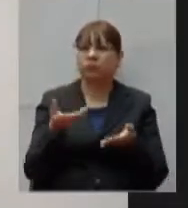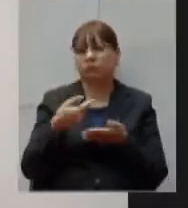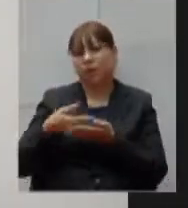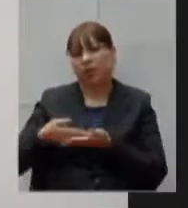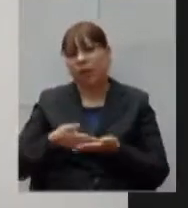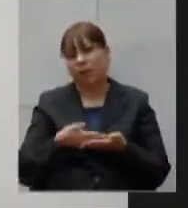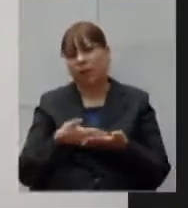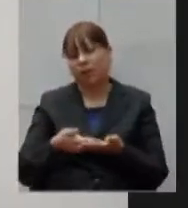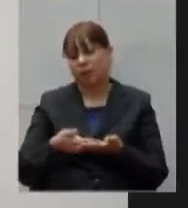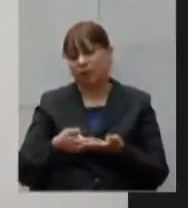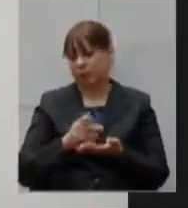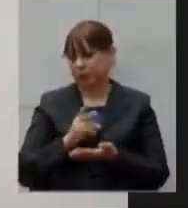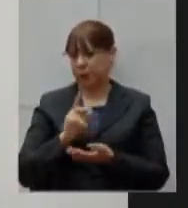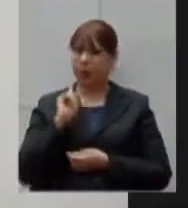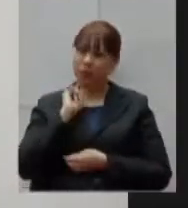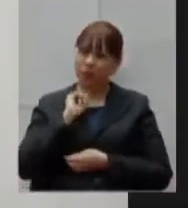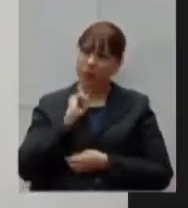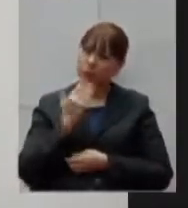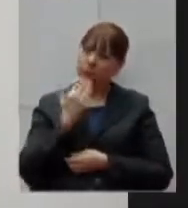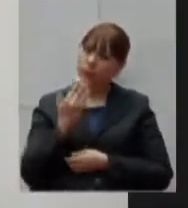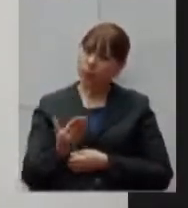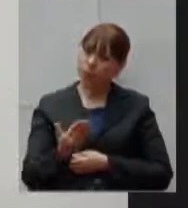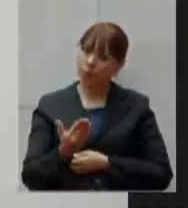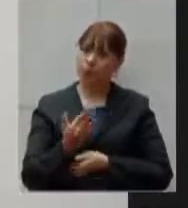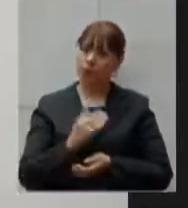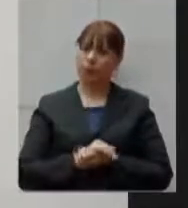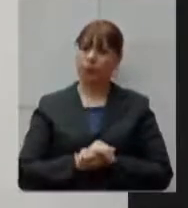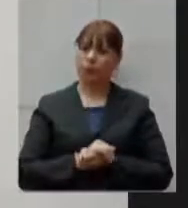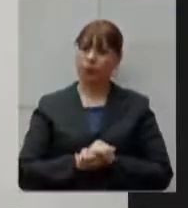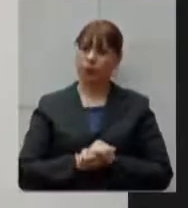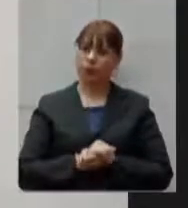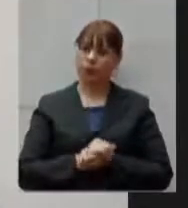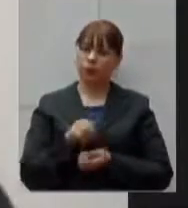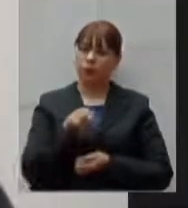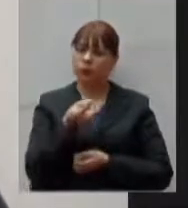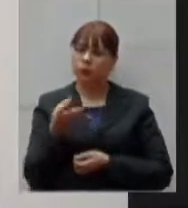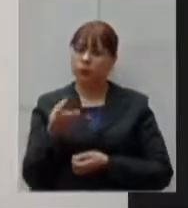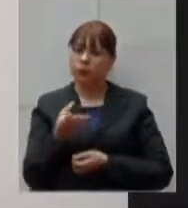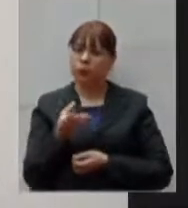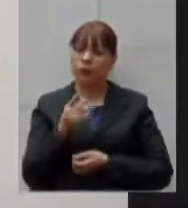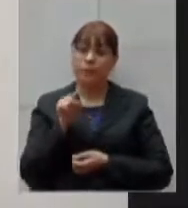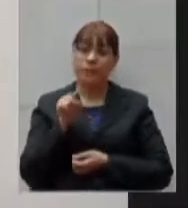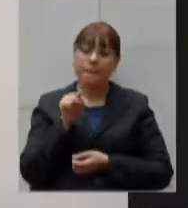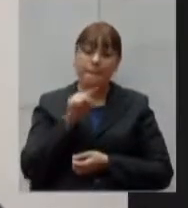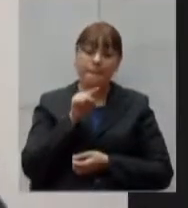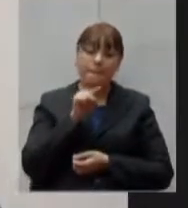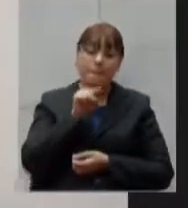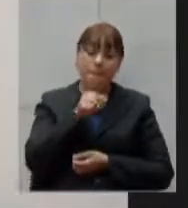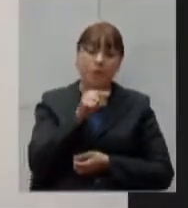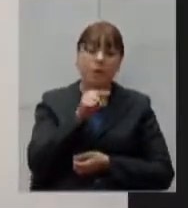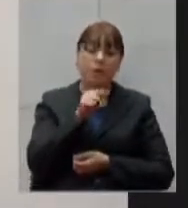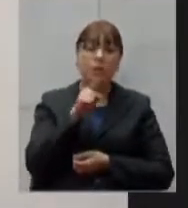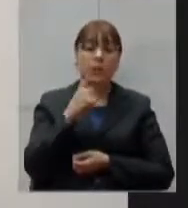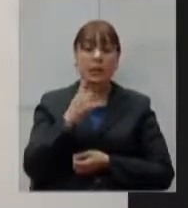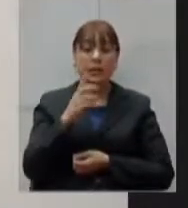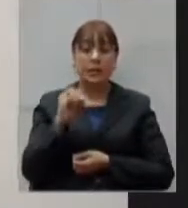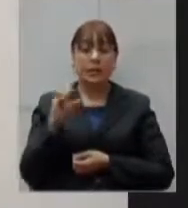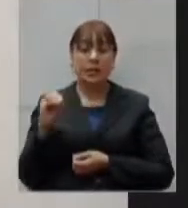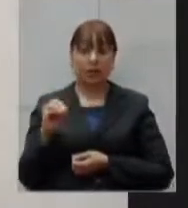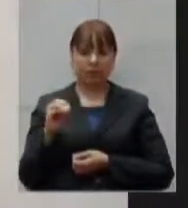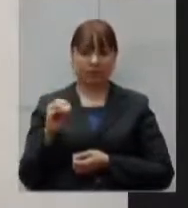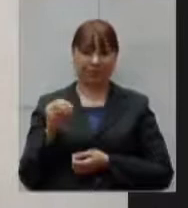Minas Gerais solicitou o número de 1.100 leitos somente